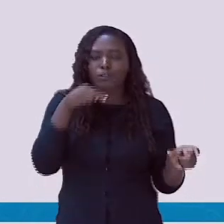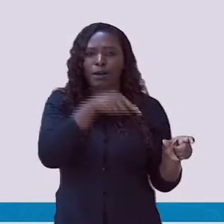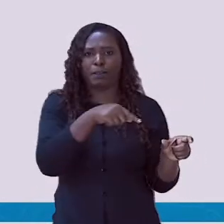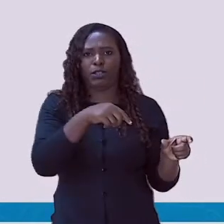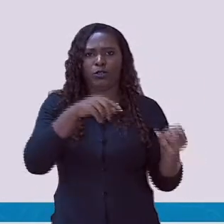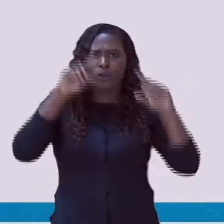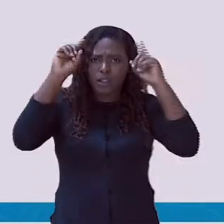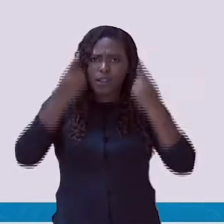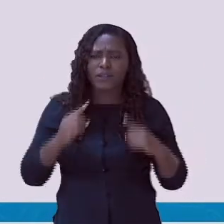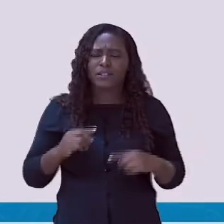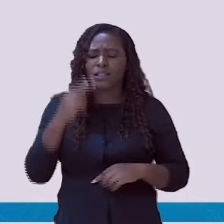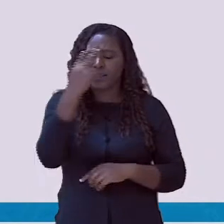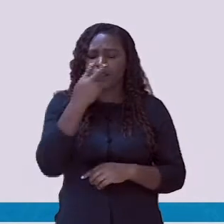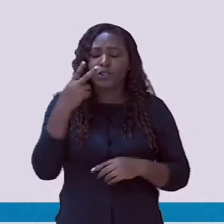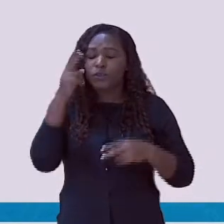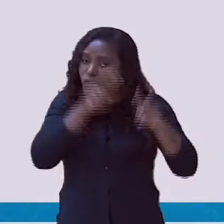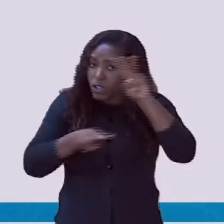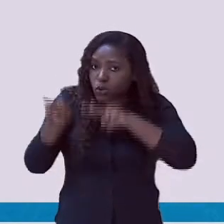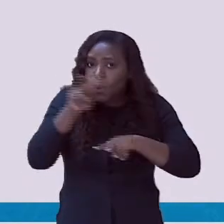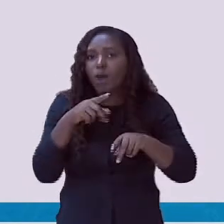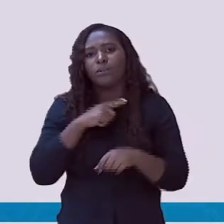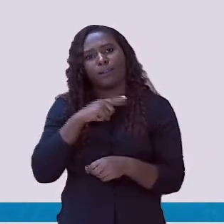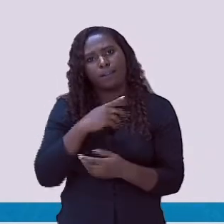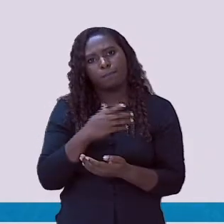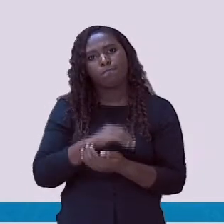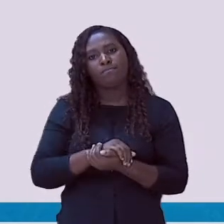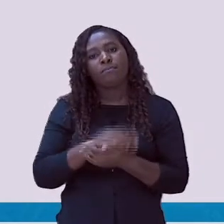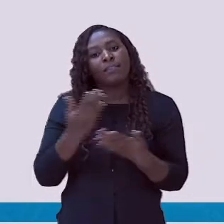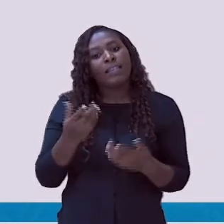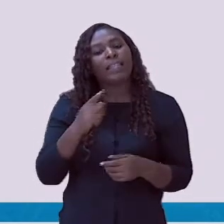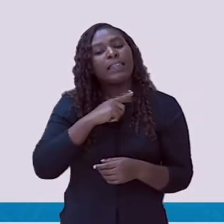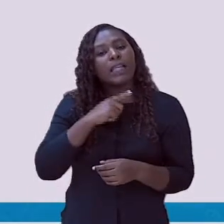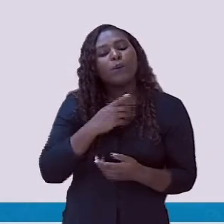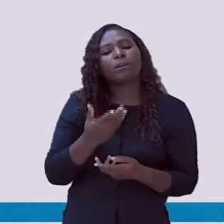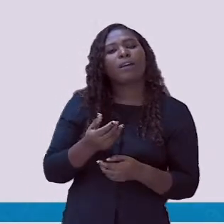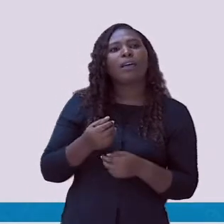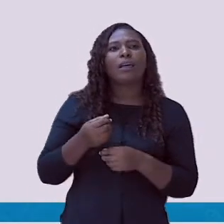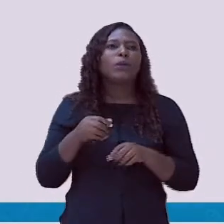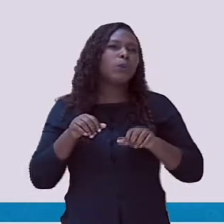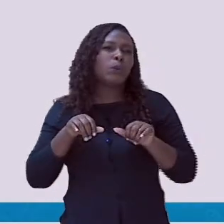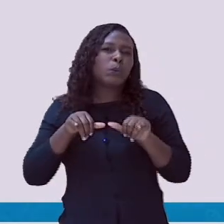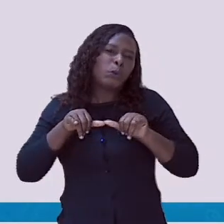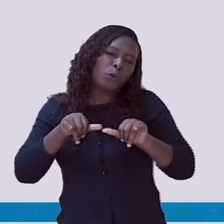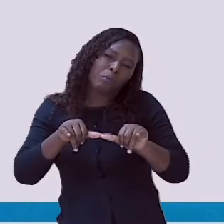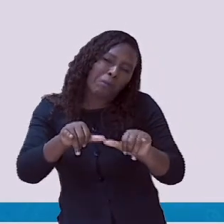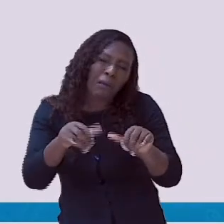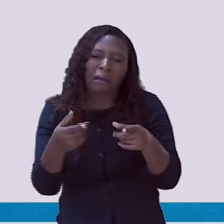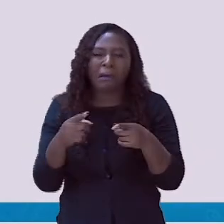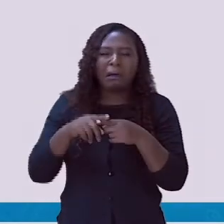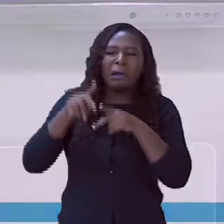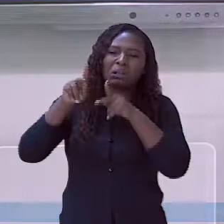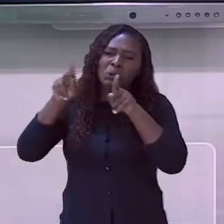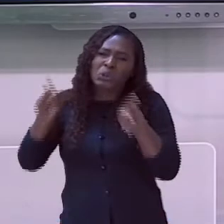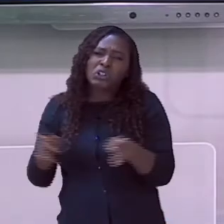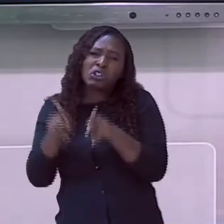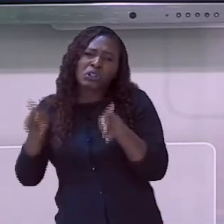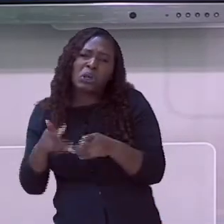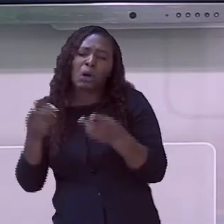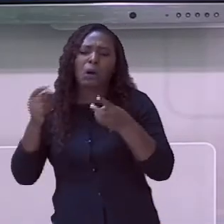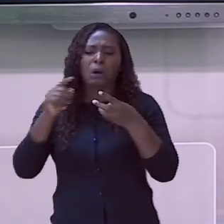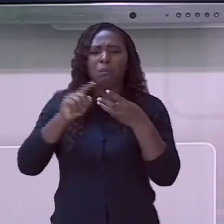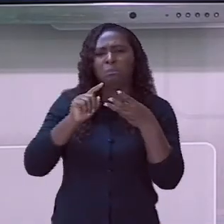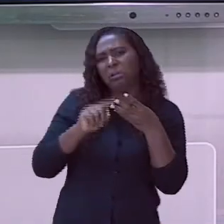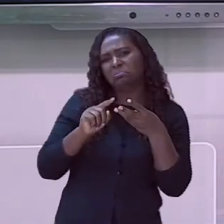normalmente estão fixadas em displays, em supermercados, bancos, shoppings, escolas, novas faculdades.